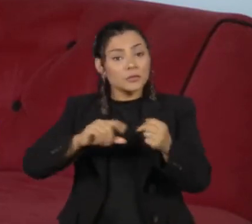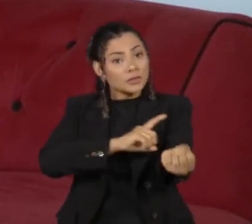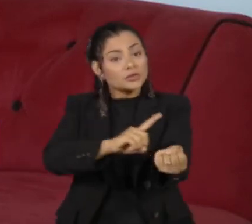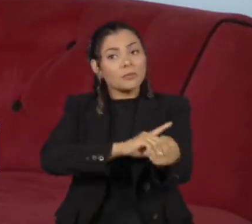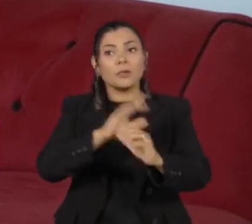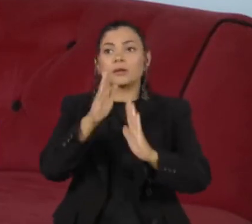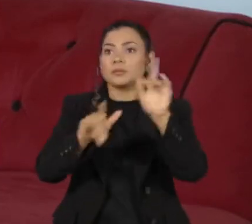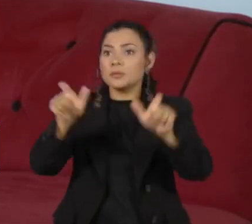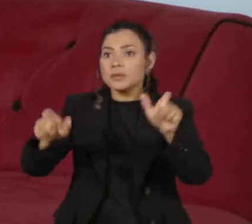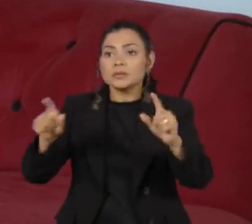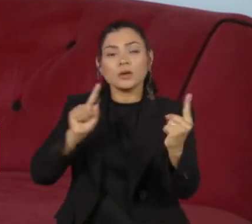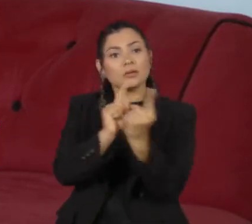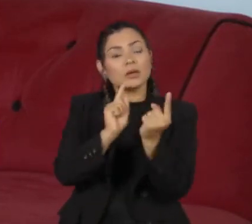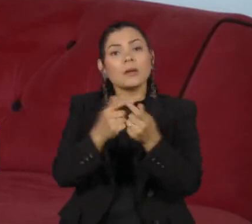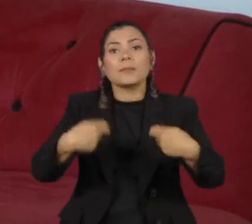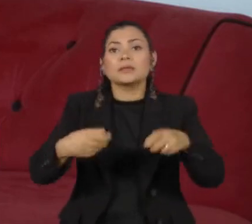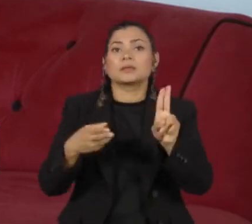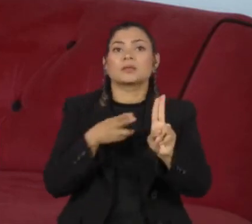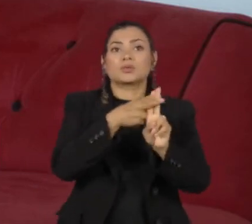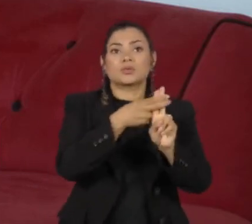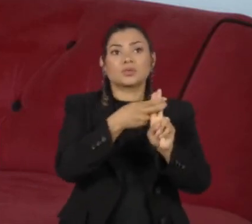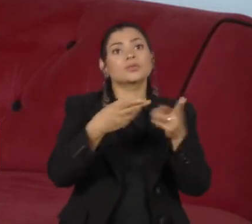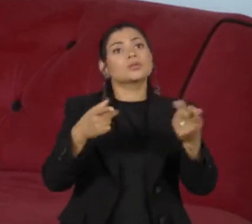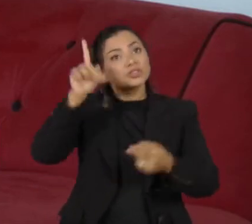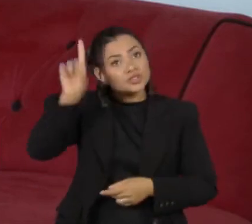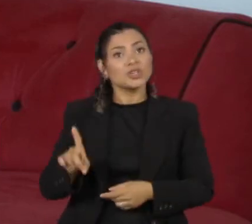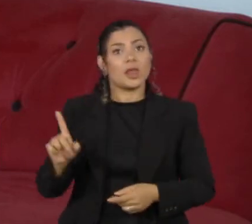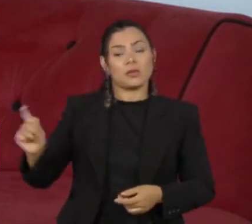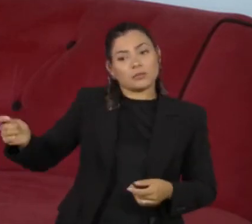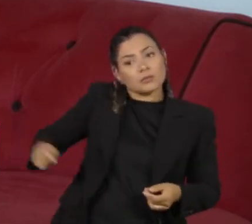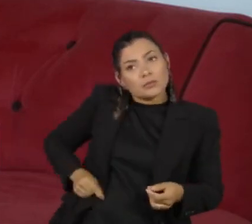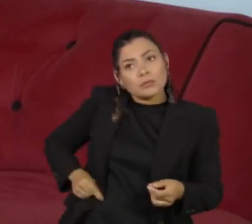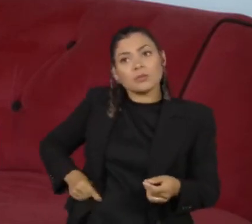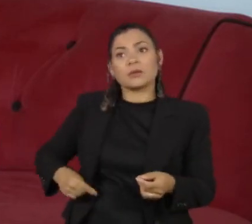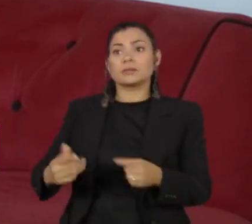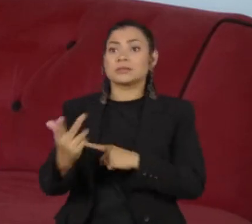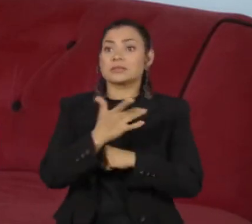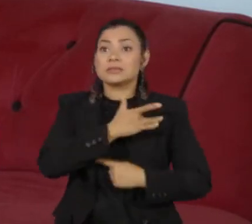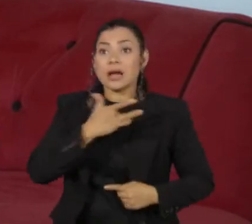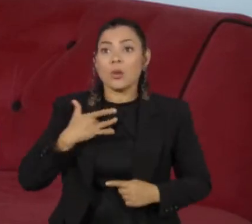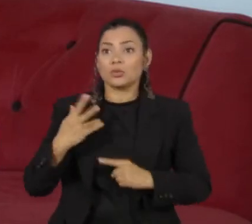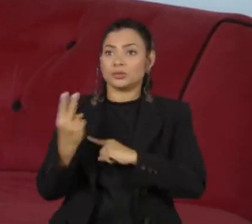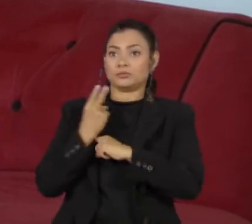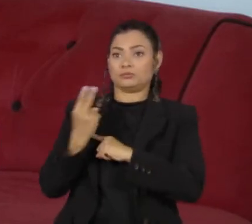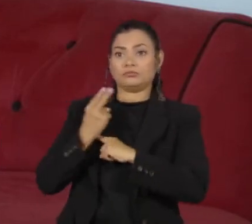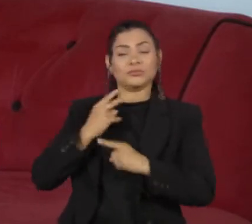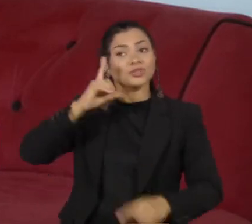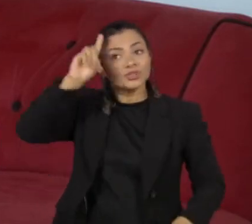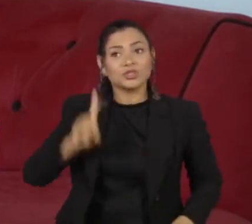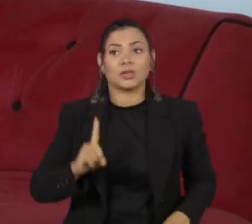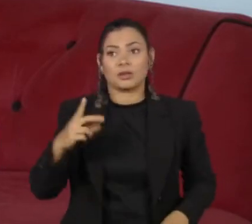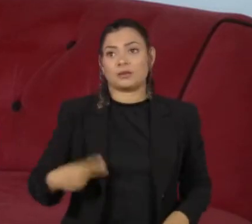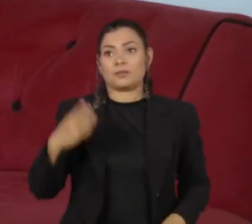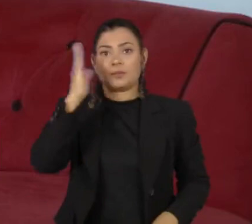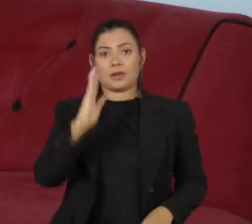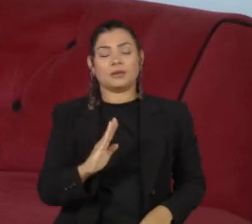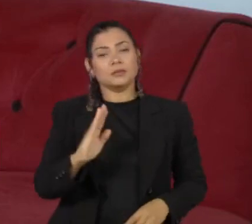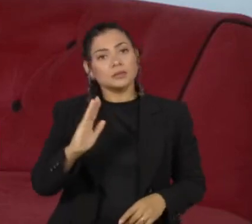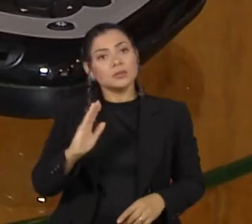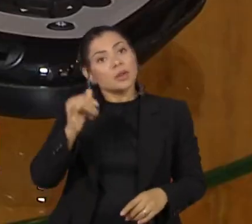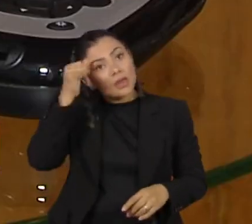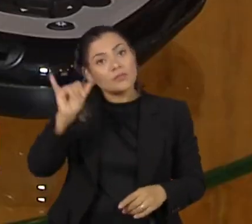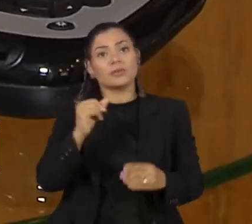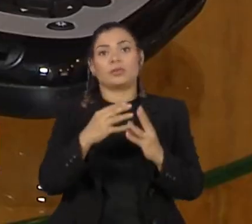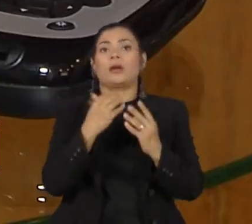dependem do SUS e que têm esse direito, saúde é um direito no Brasil, não fiquem sem essa